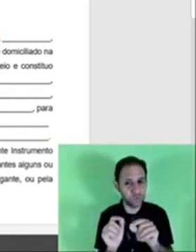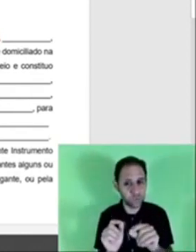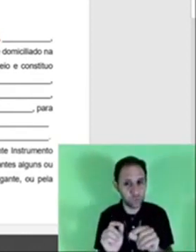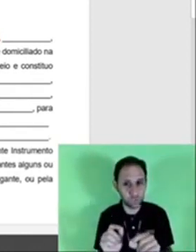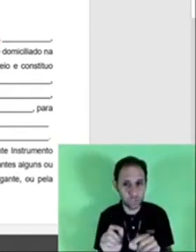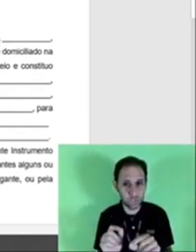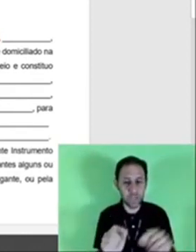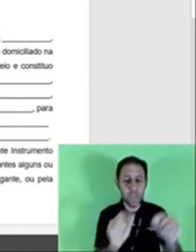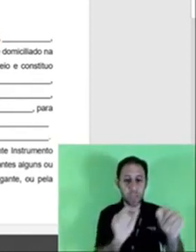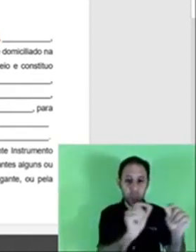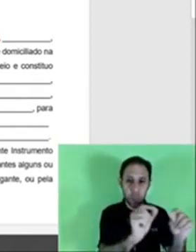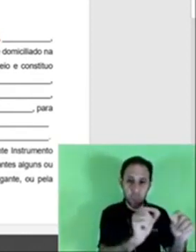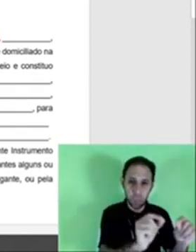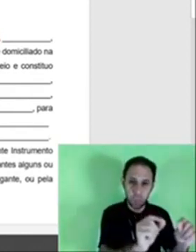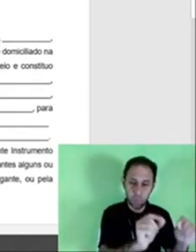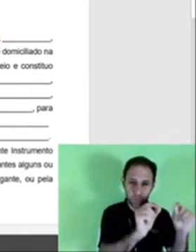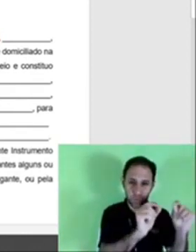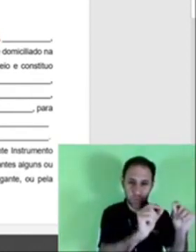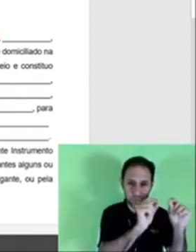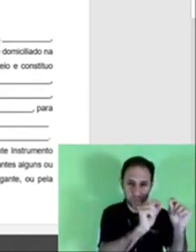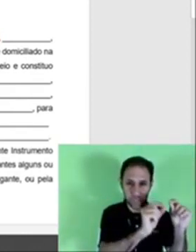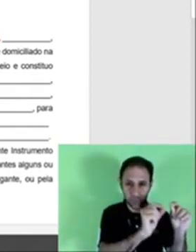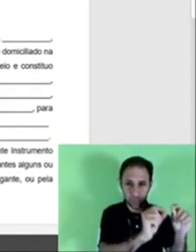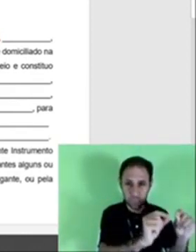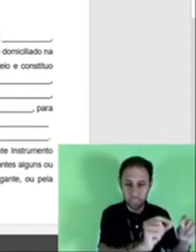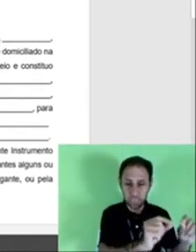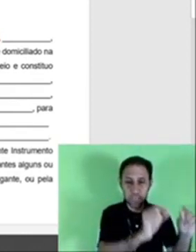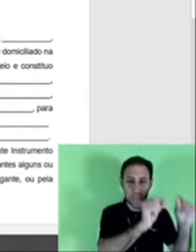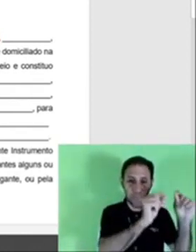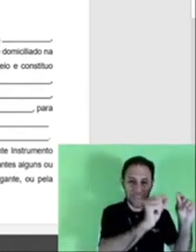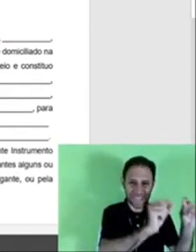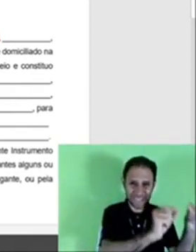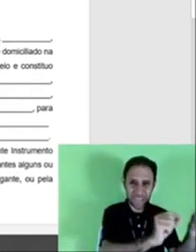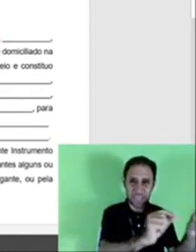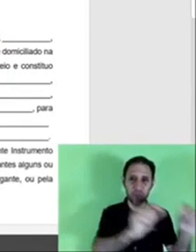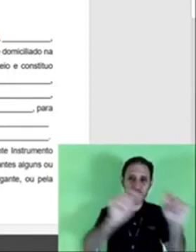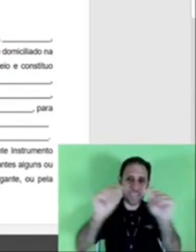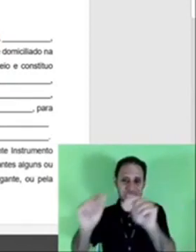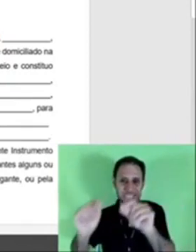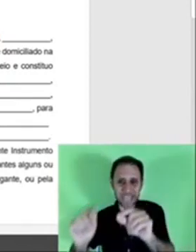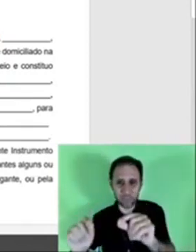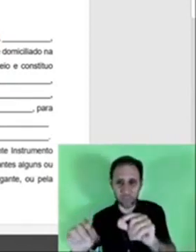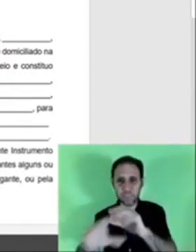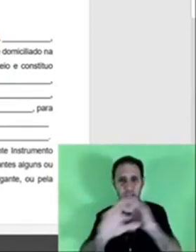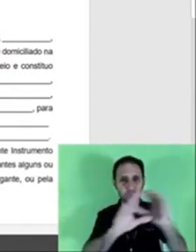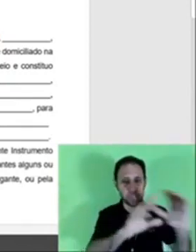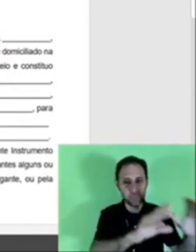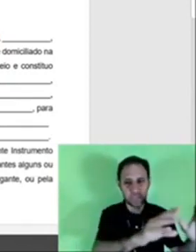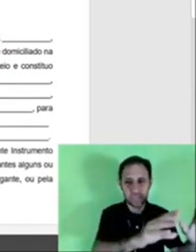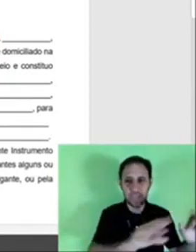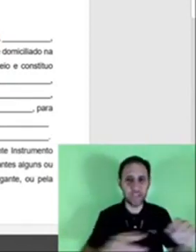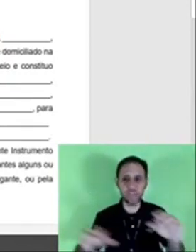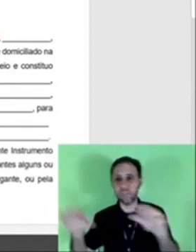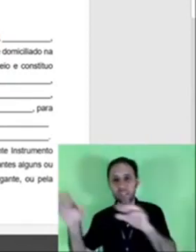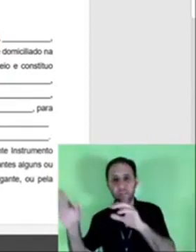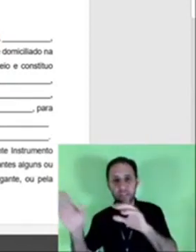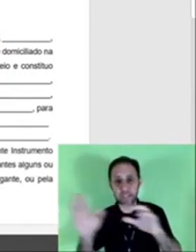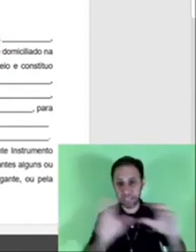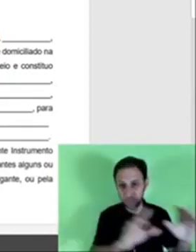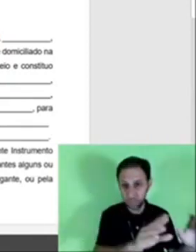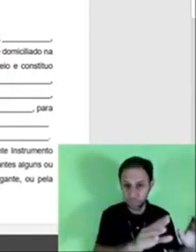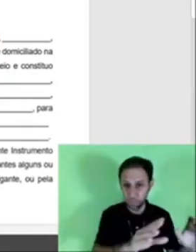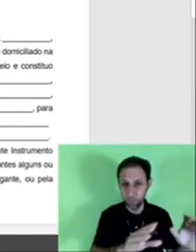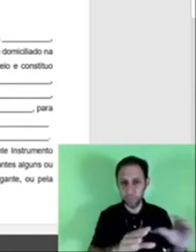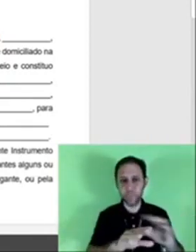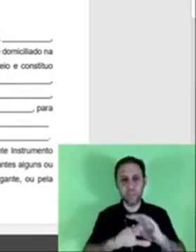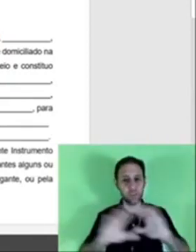vou substituir, eu, Joel Soriano Muniz, brasileiro, casado, eu não escrevo nacionalidade, eu não escrevo